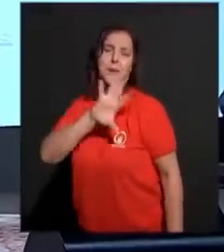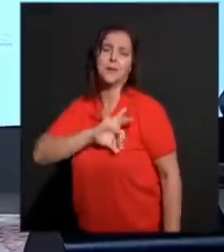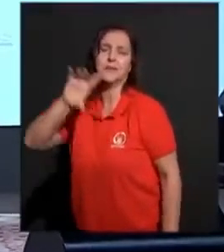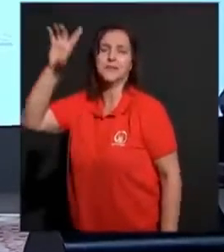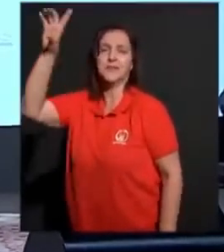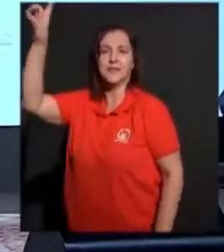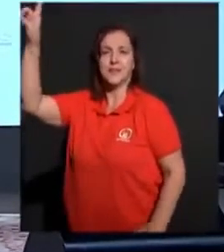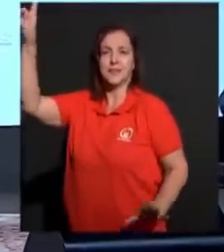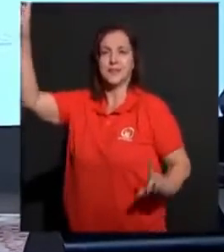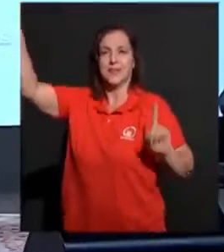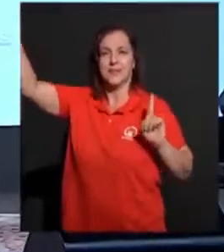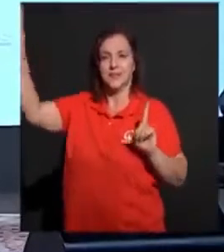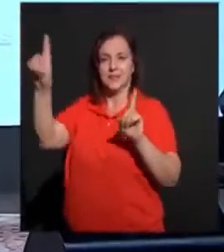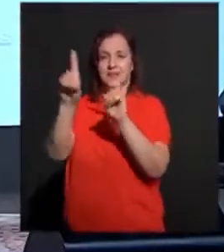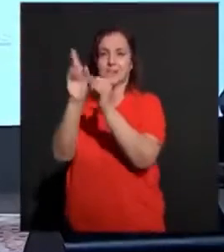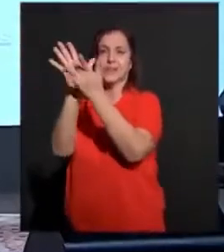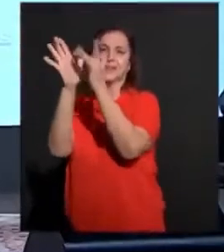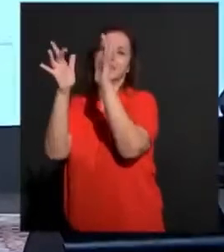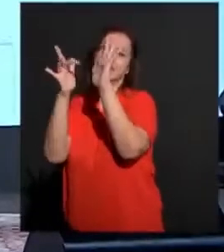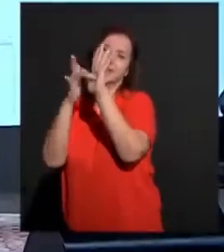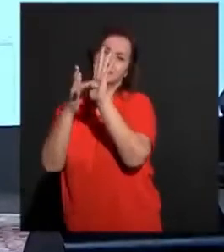Jesus. O nosso Senhor.